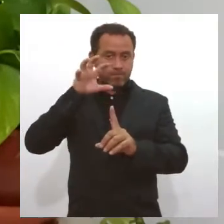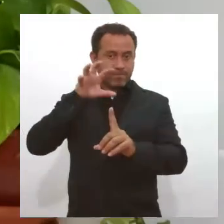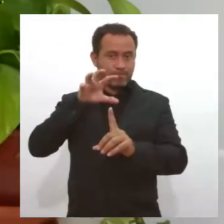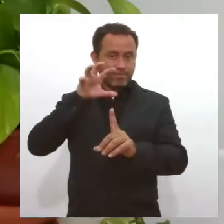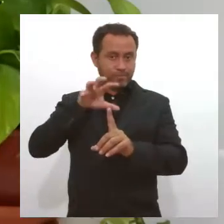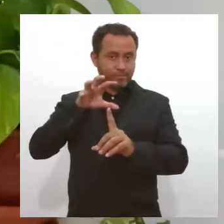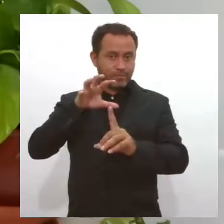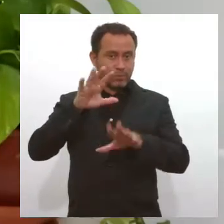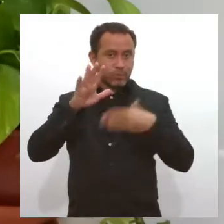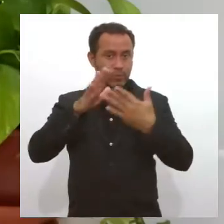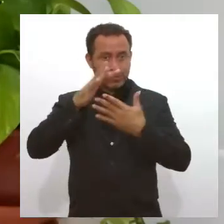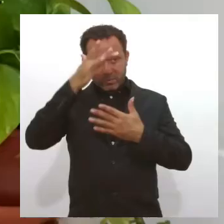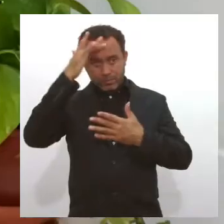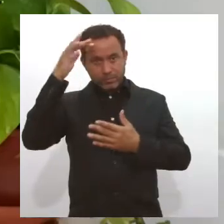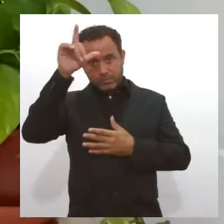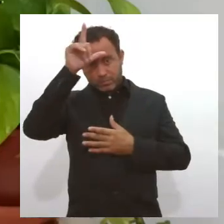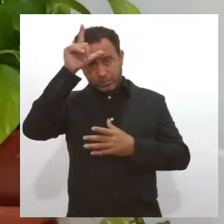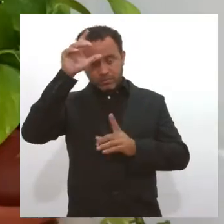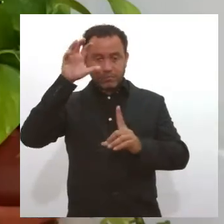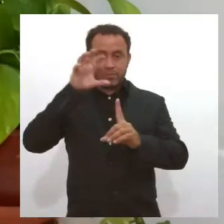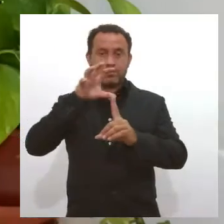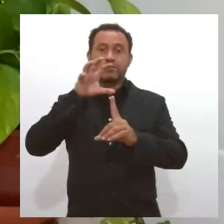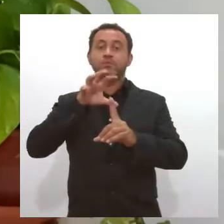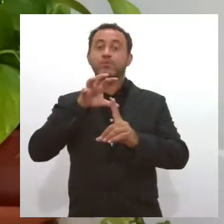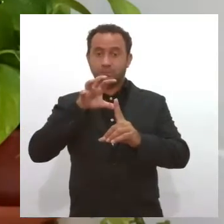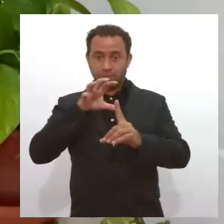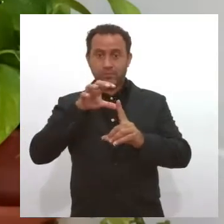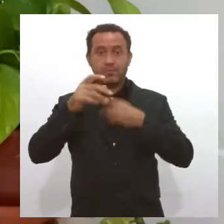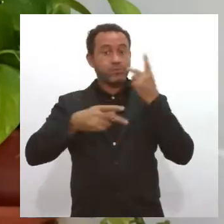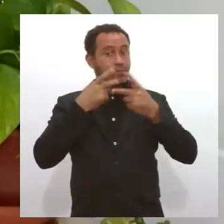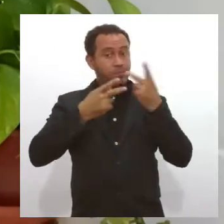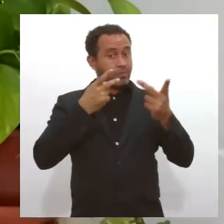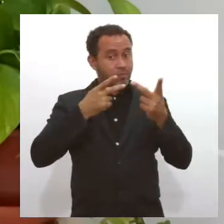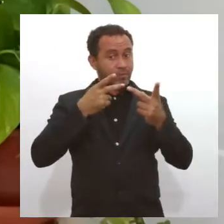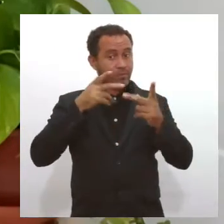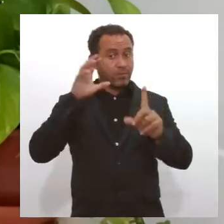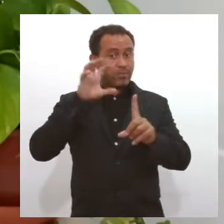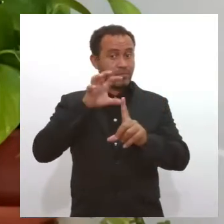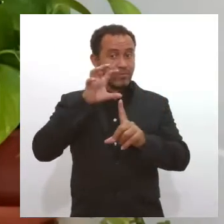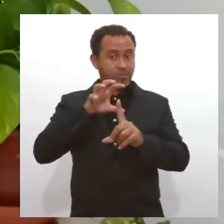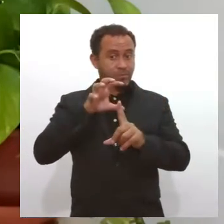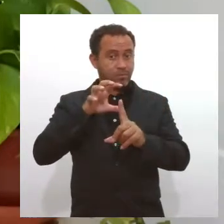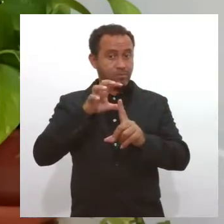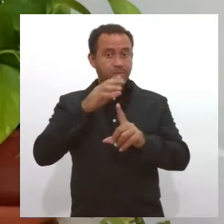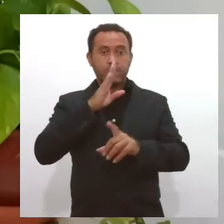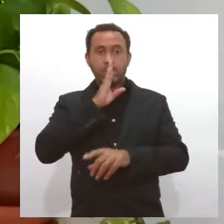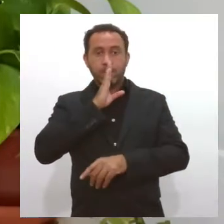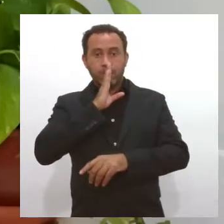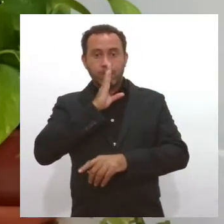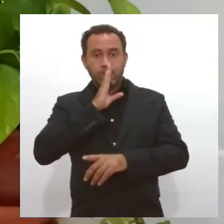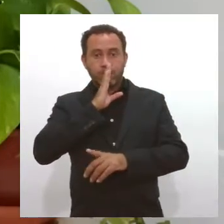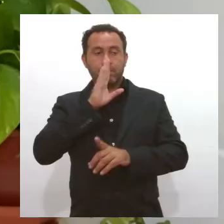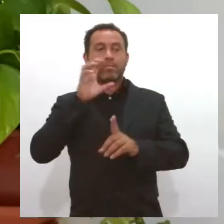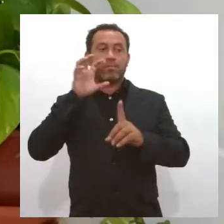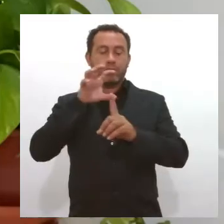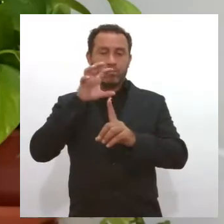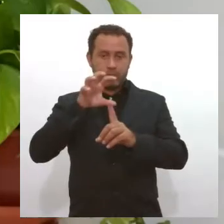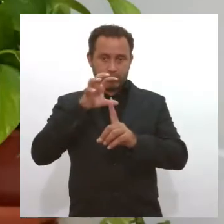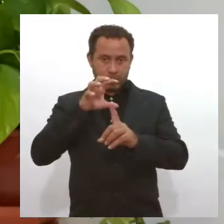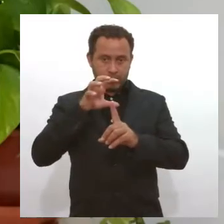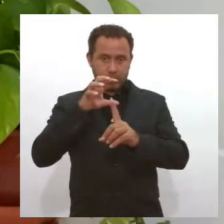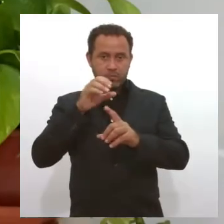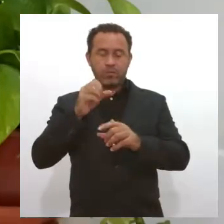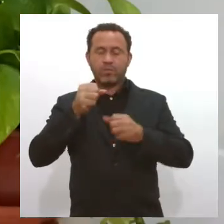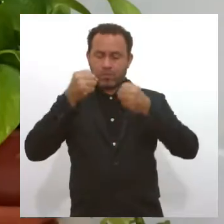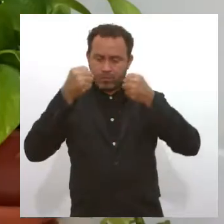Todas as pessoas influenciam. Elas influenciam quando elas falam. Elas influenciam quando elas calam. Elas influenciam quando elas tomam